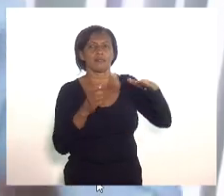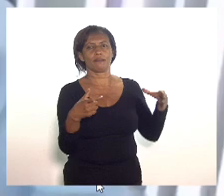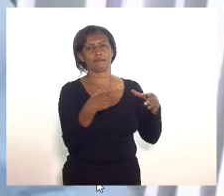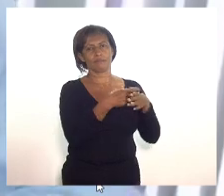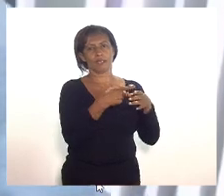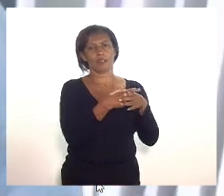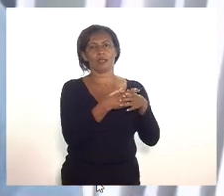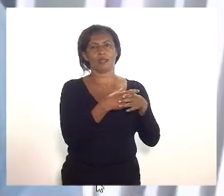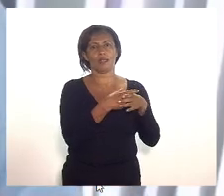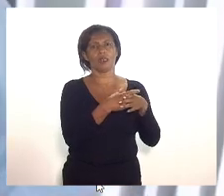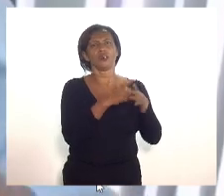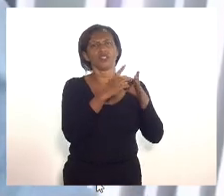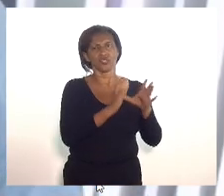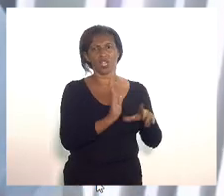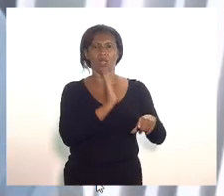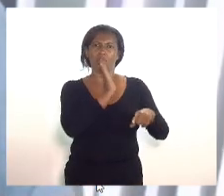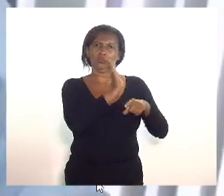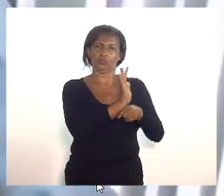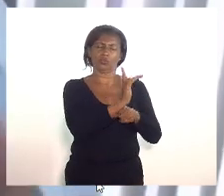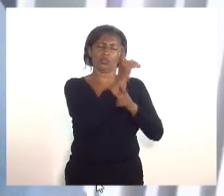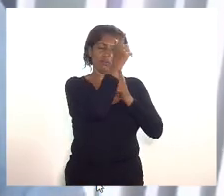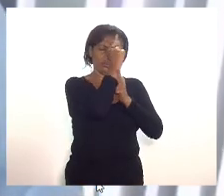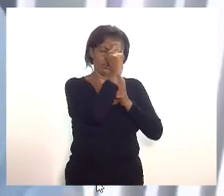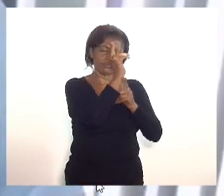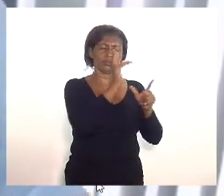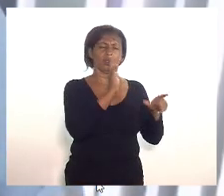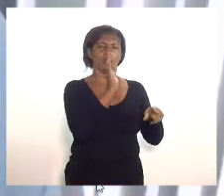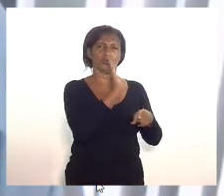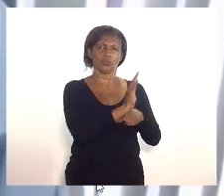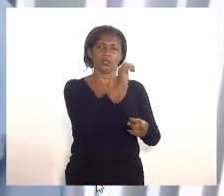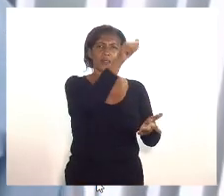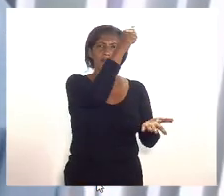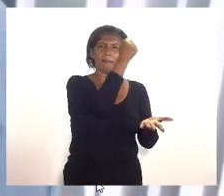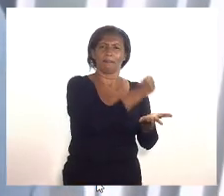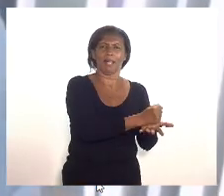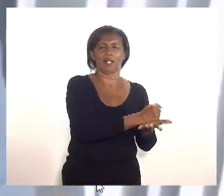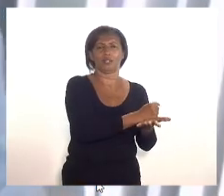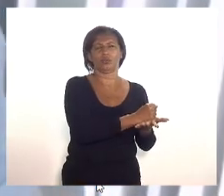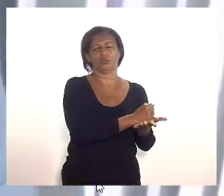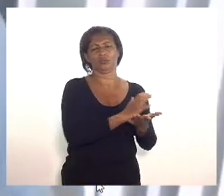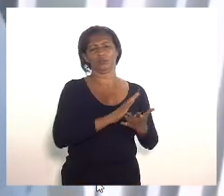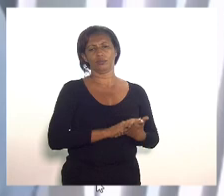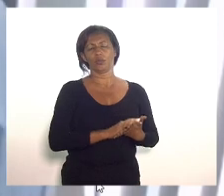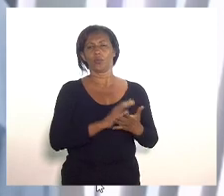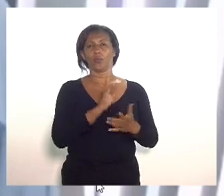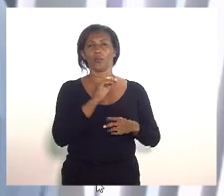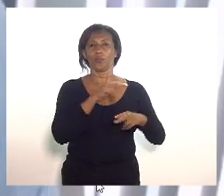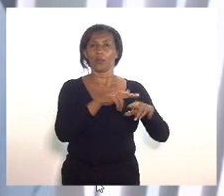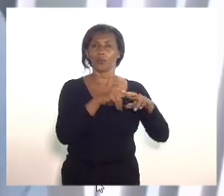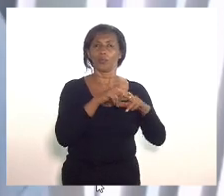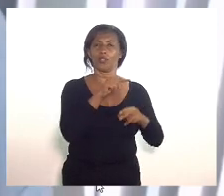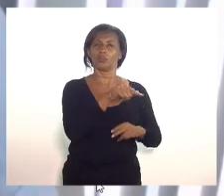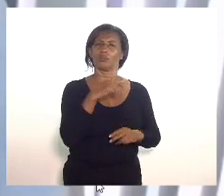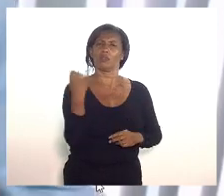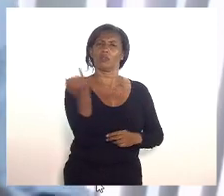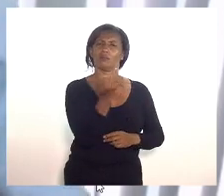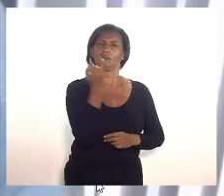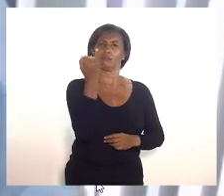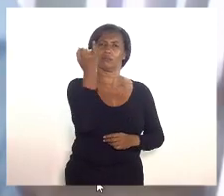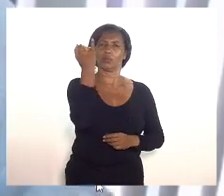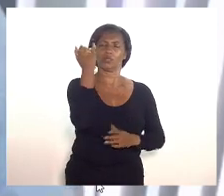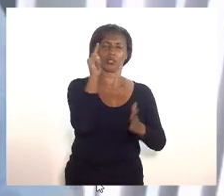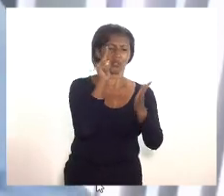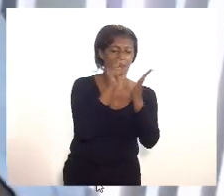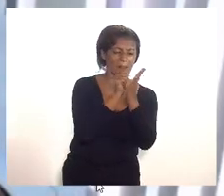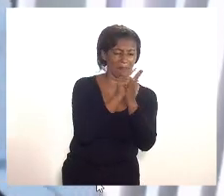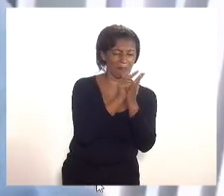isso já atenua isso já atenua o impacto das medidas adotadas por isso que é fundamental que o SuperaRio saia do papel